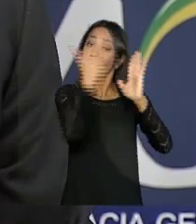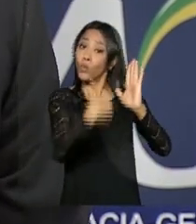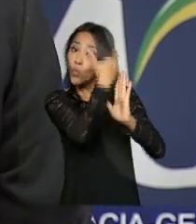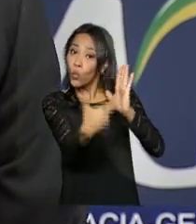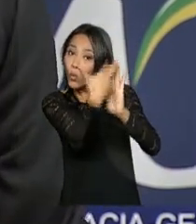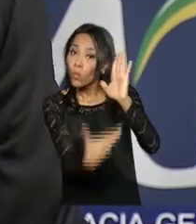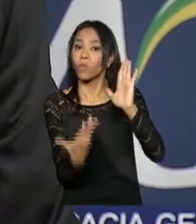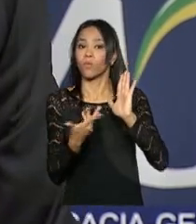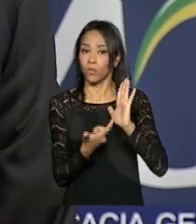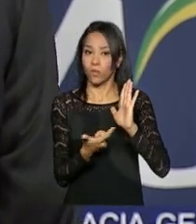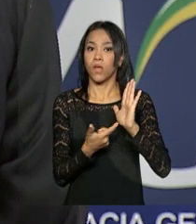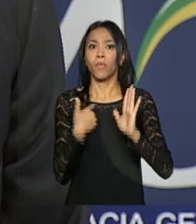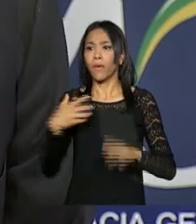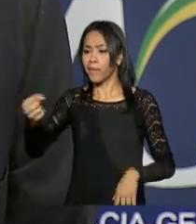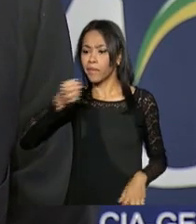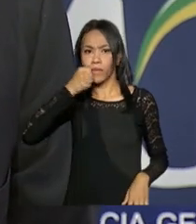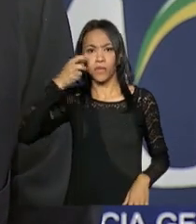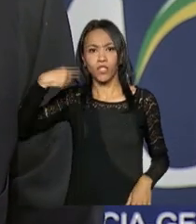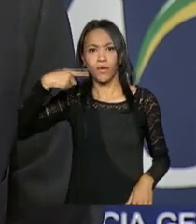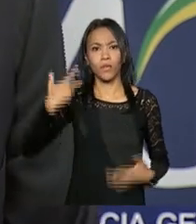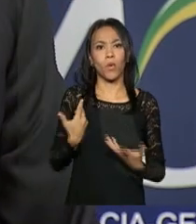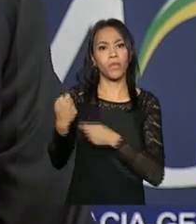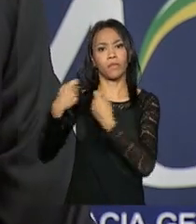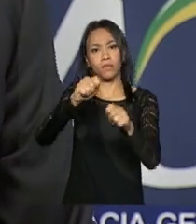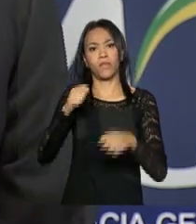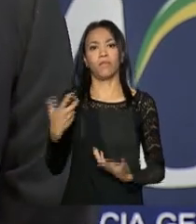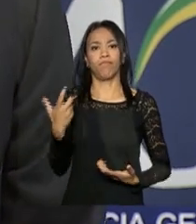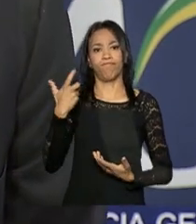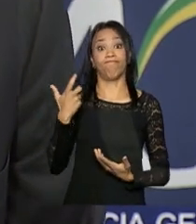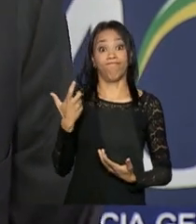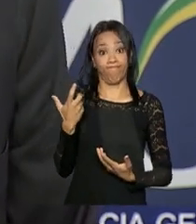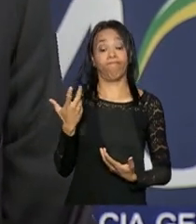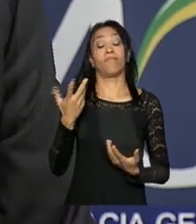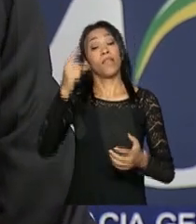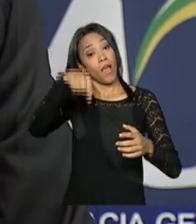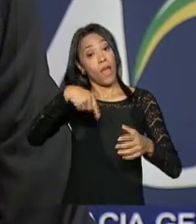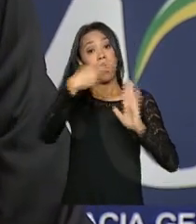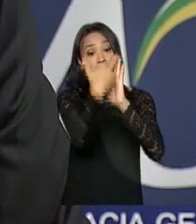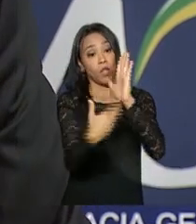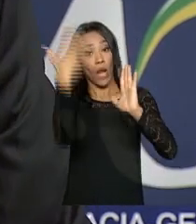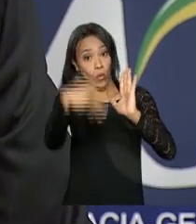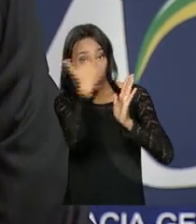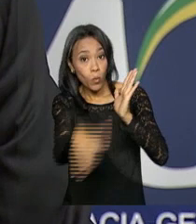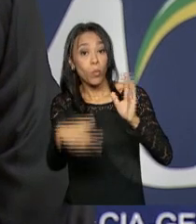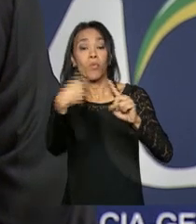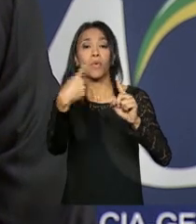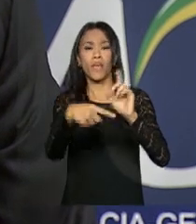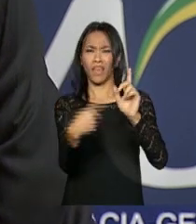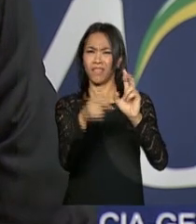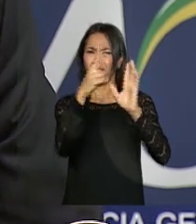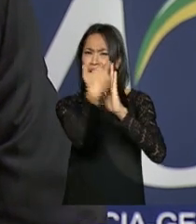se dá mais a palavra também para o advogado para que possa requerer em nome da sua cliente. É nulo porque o relatório extrapola